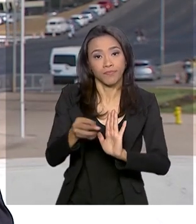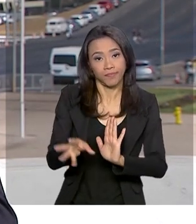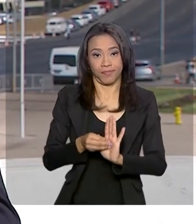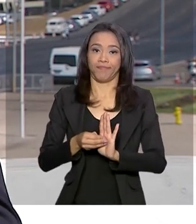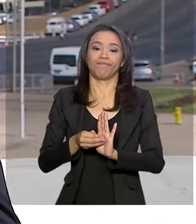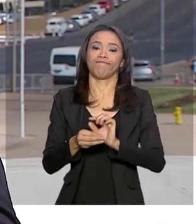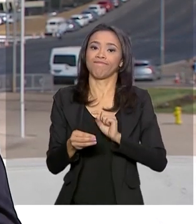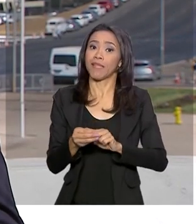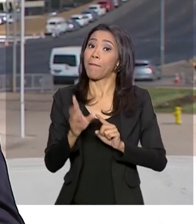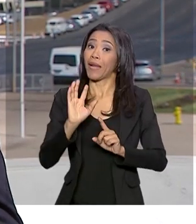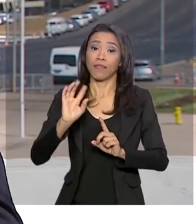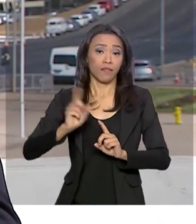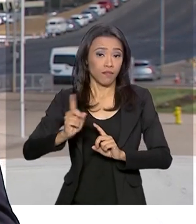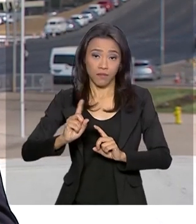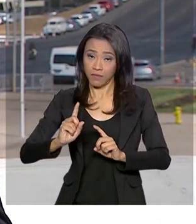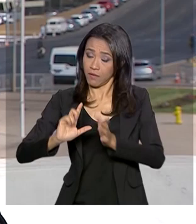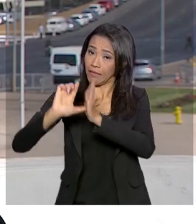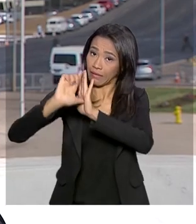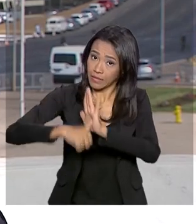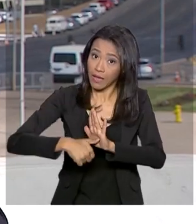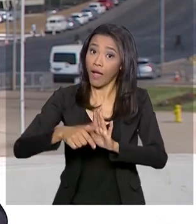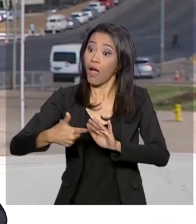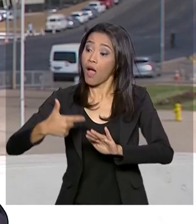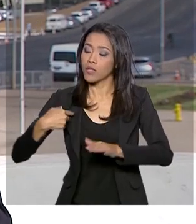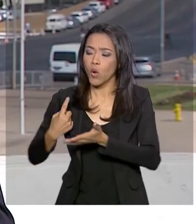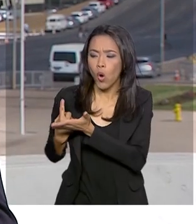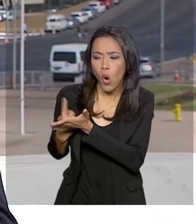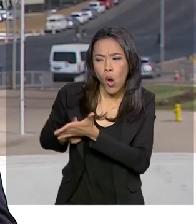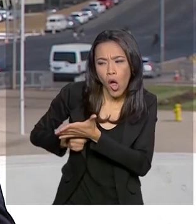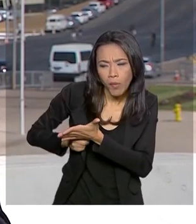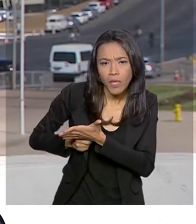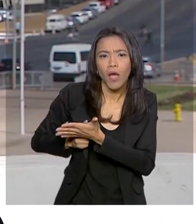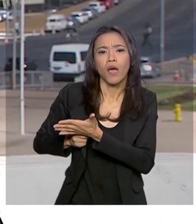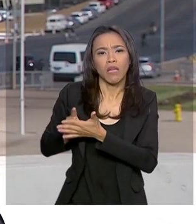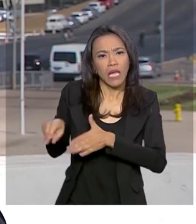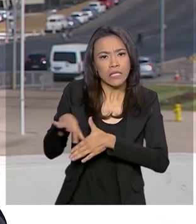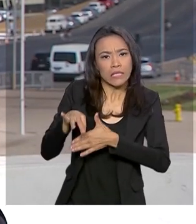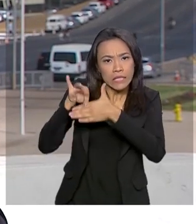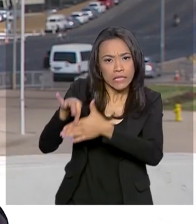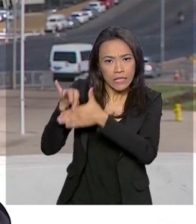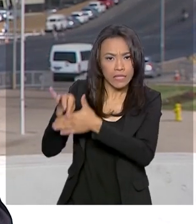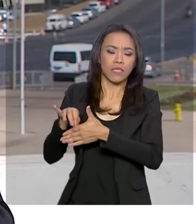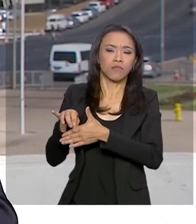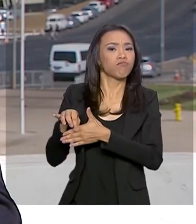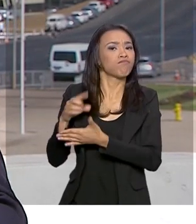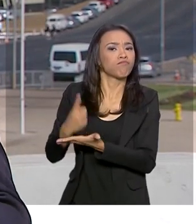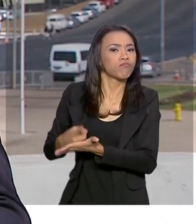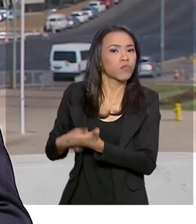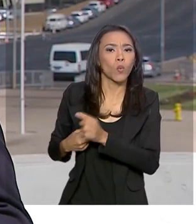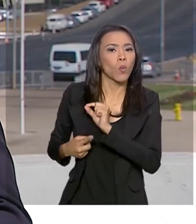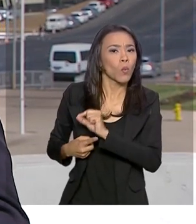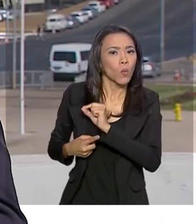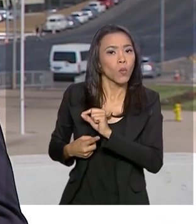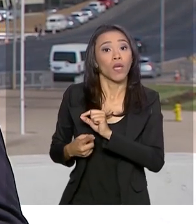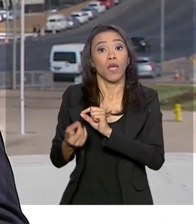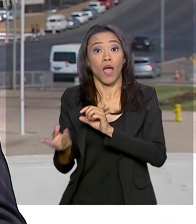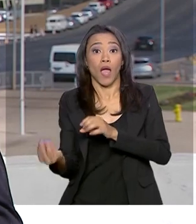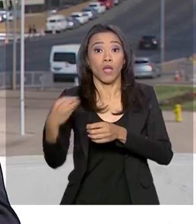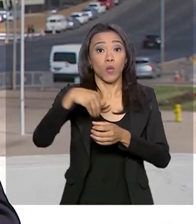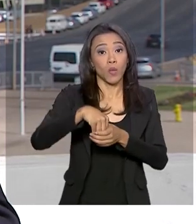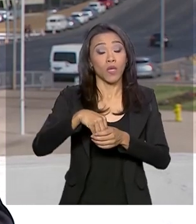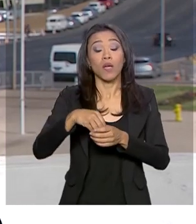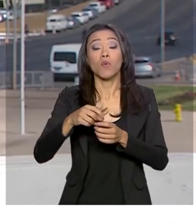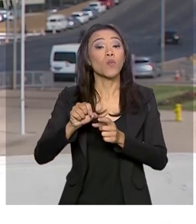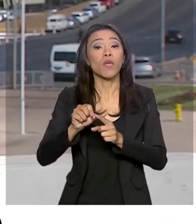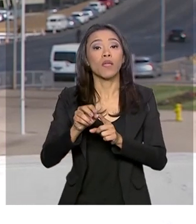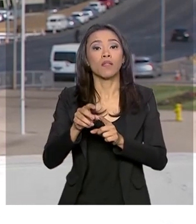tramitação não atrase, já existe um acordo em que esses mesmos líderes se comprometeram a incluir na PEC paralela